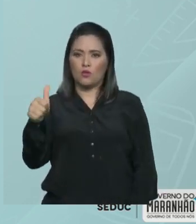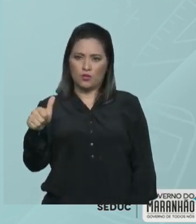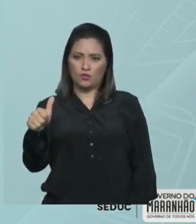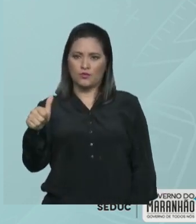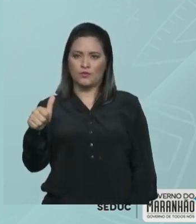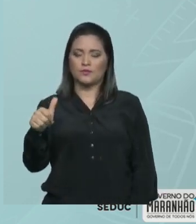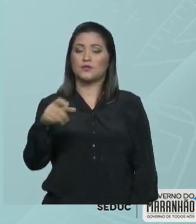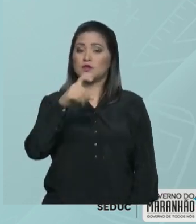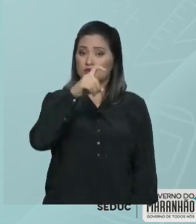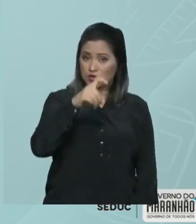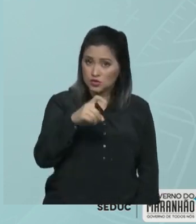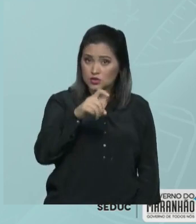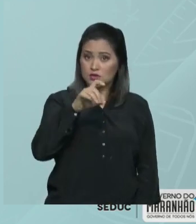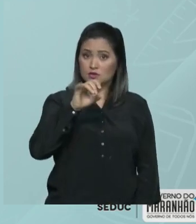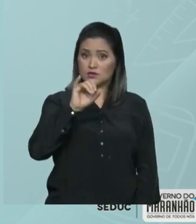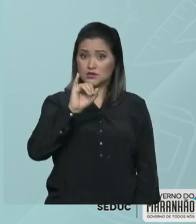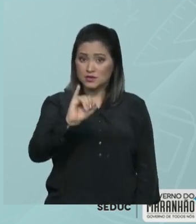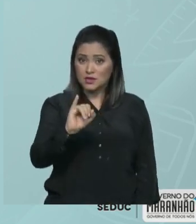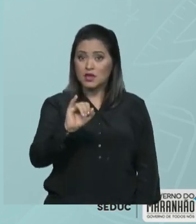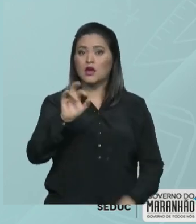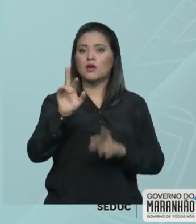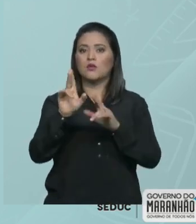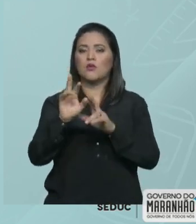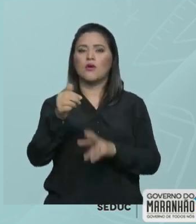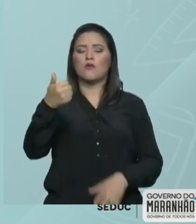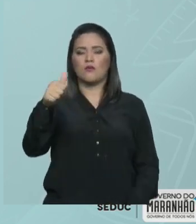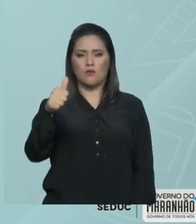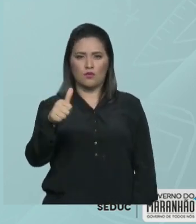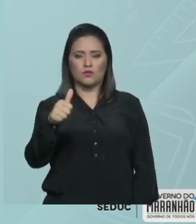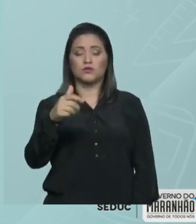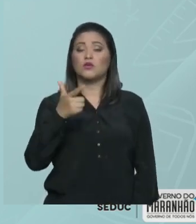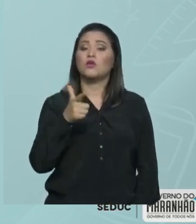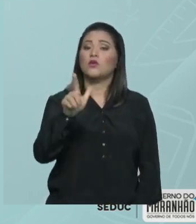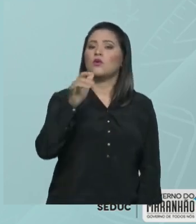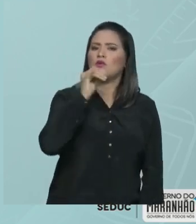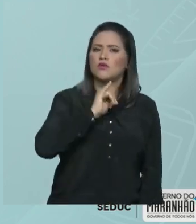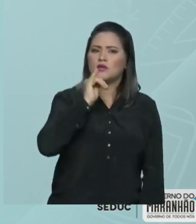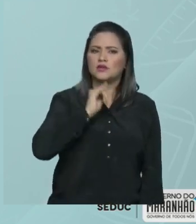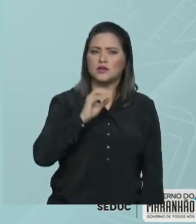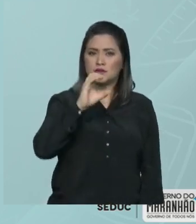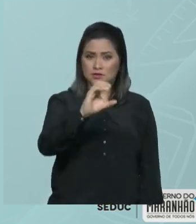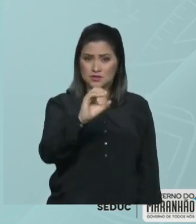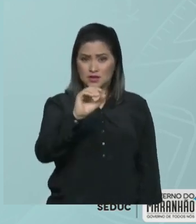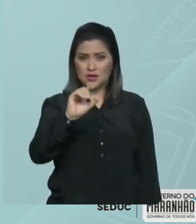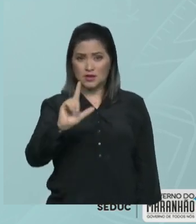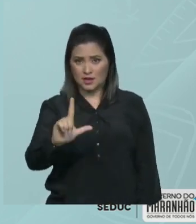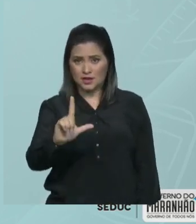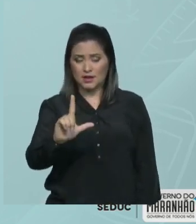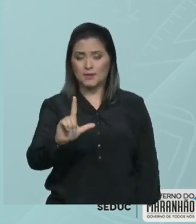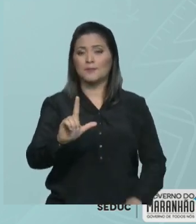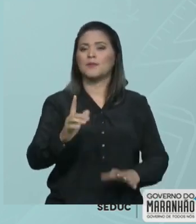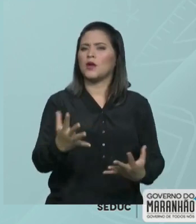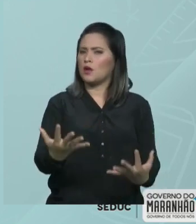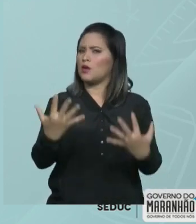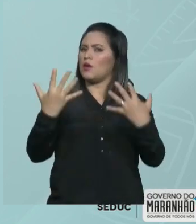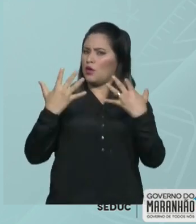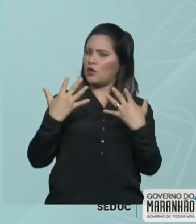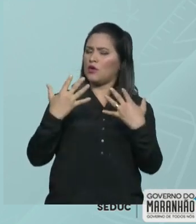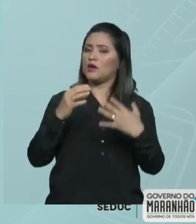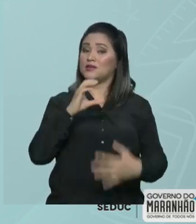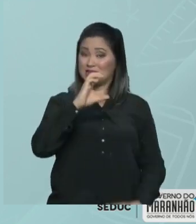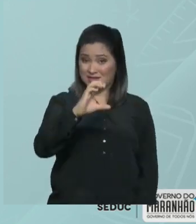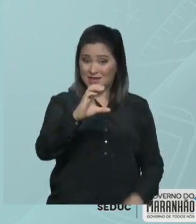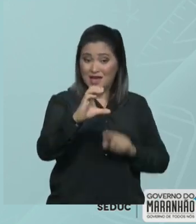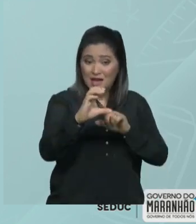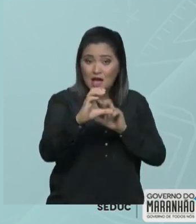Então, XI é igual a 11. Outro exemplo, CL. Observa que o C vale